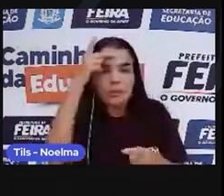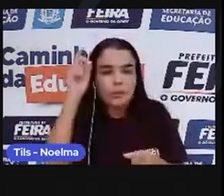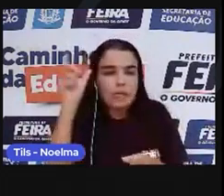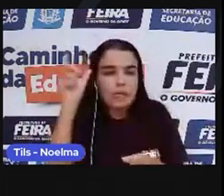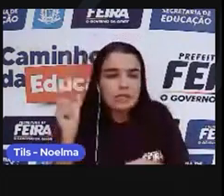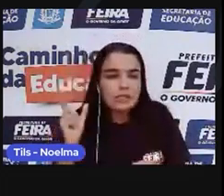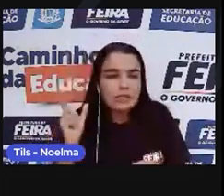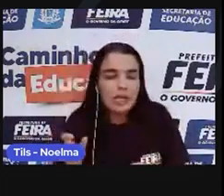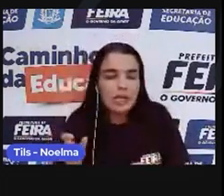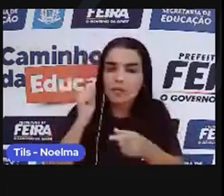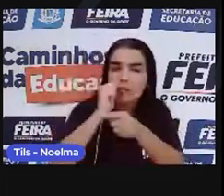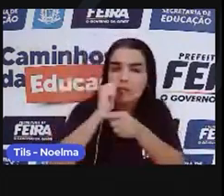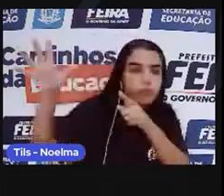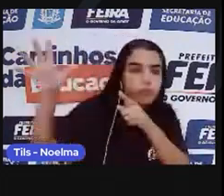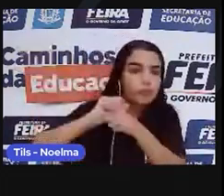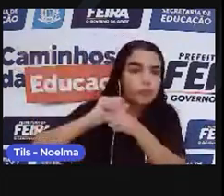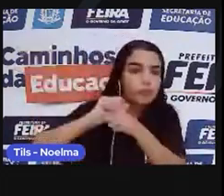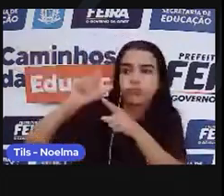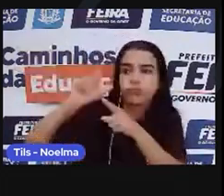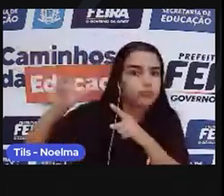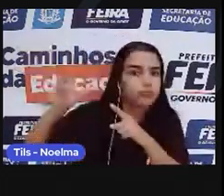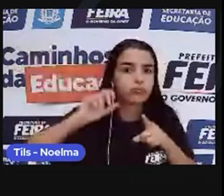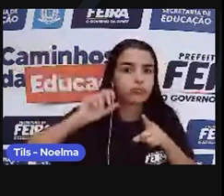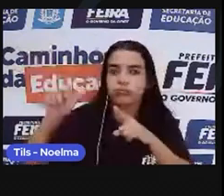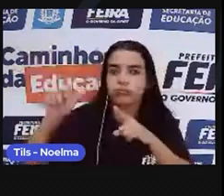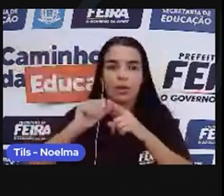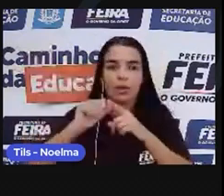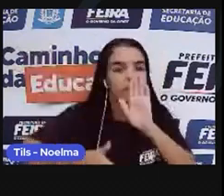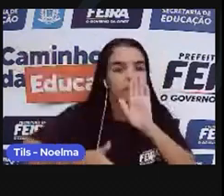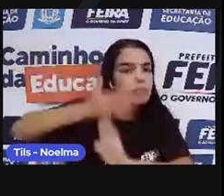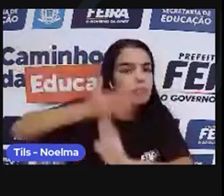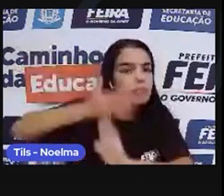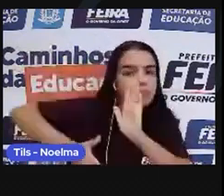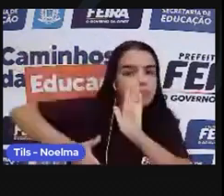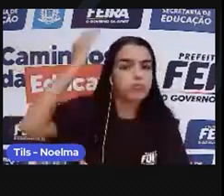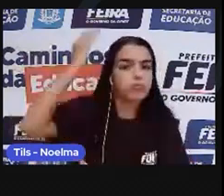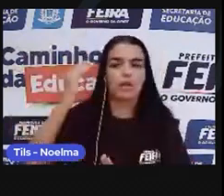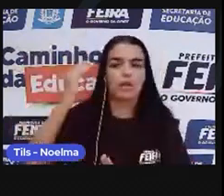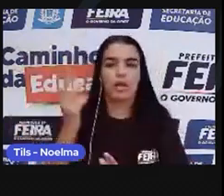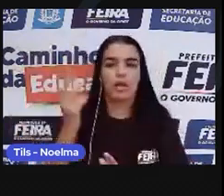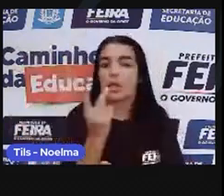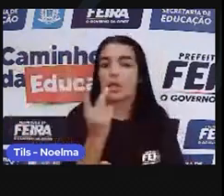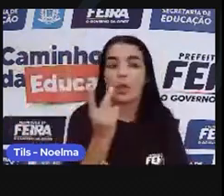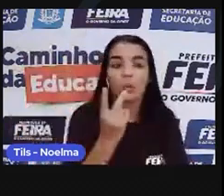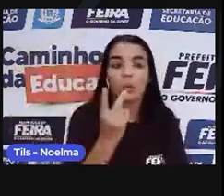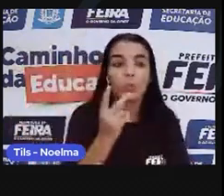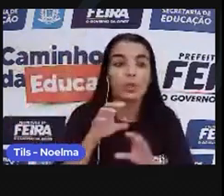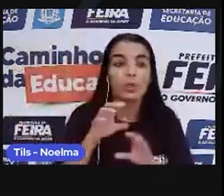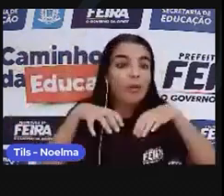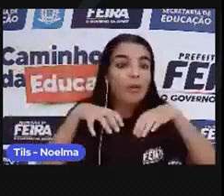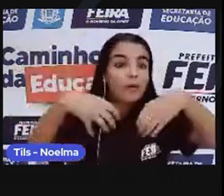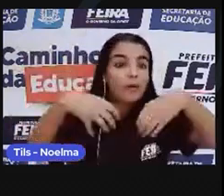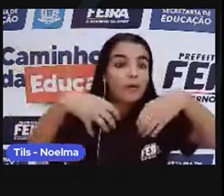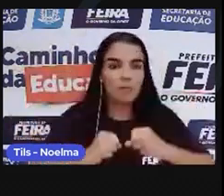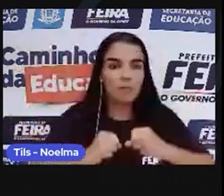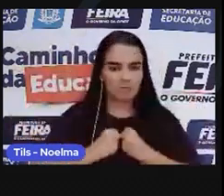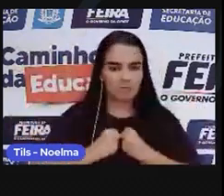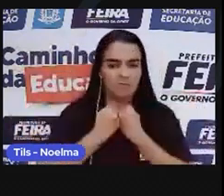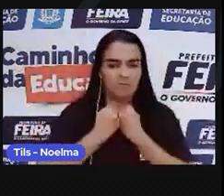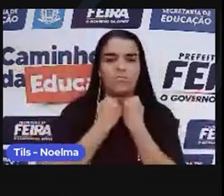livres onde pudessem vivenciar e preservar suas culturas eram duas das principais formas de resistência.